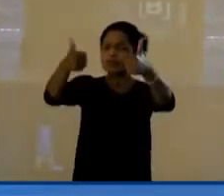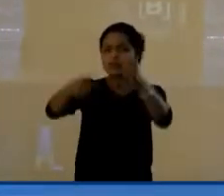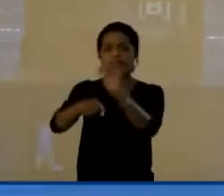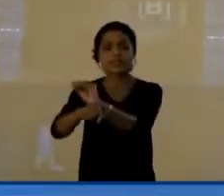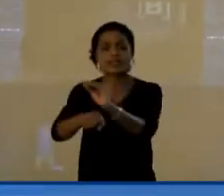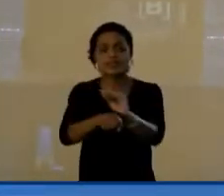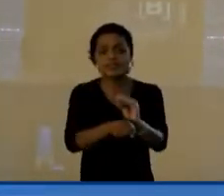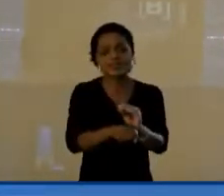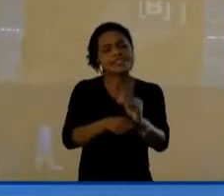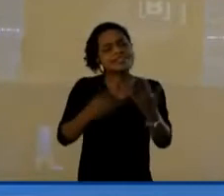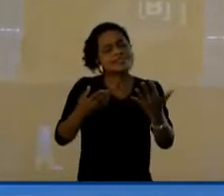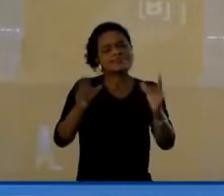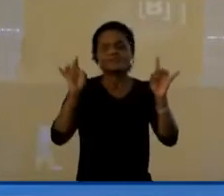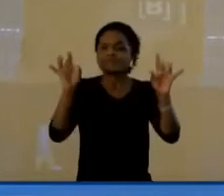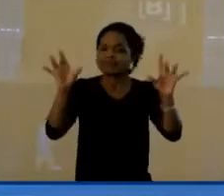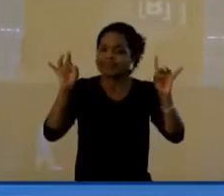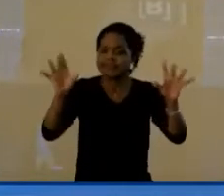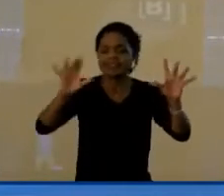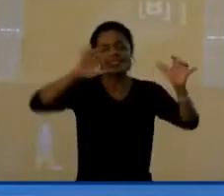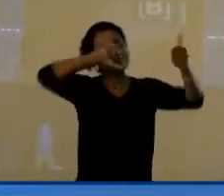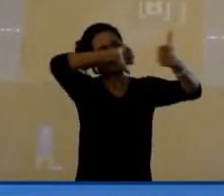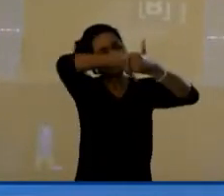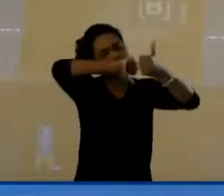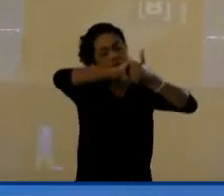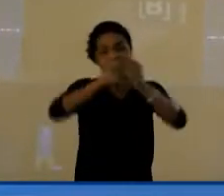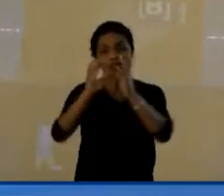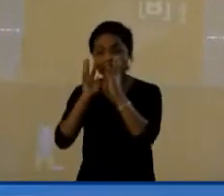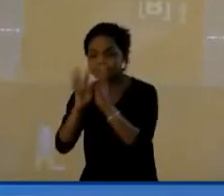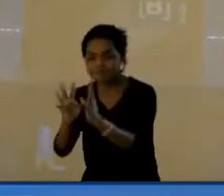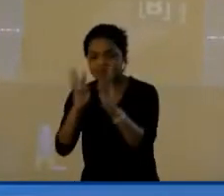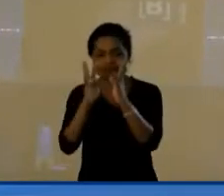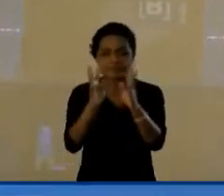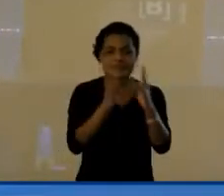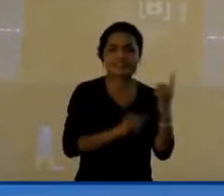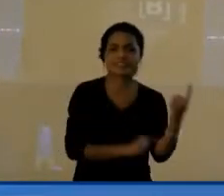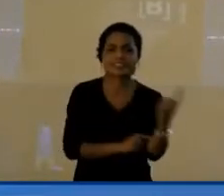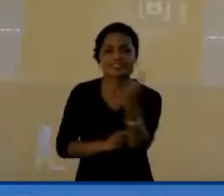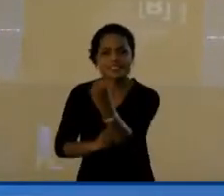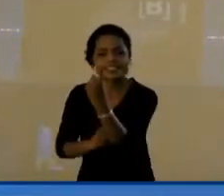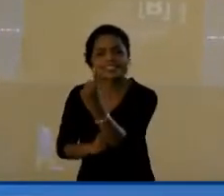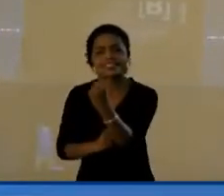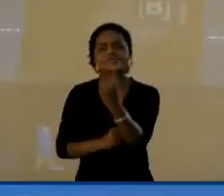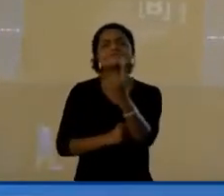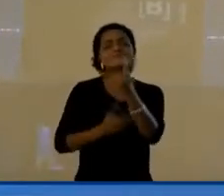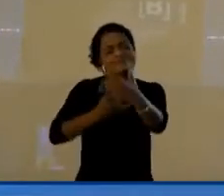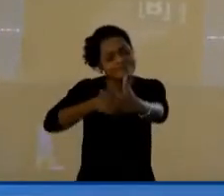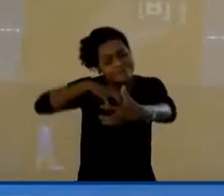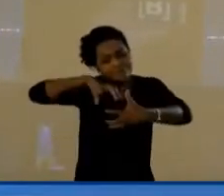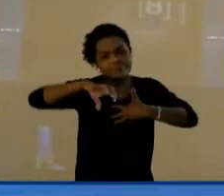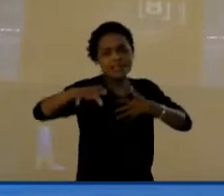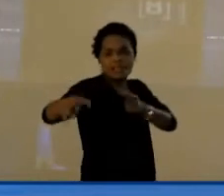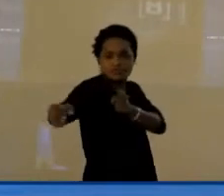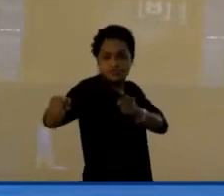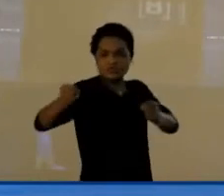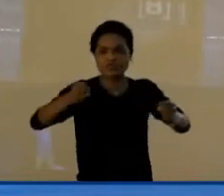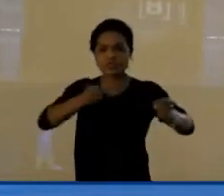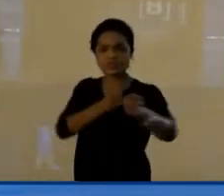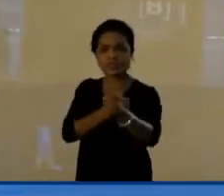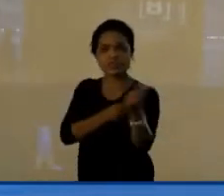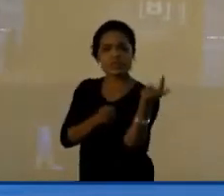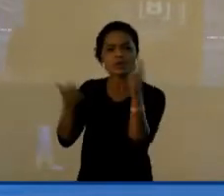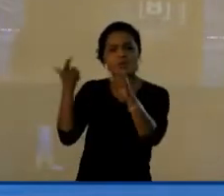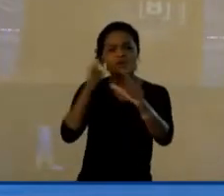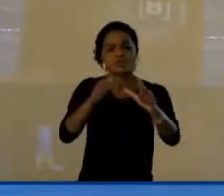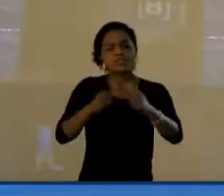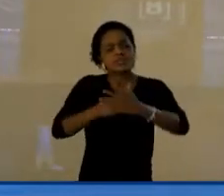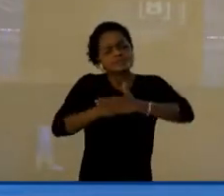de uma maneira extremamente individualizada. De uma maneira muito empática. Saber se colocar no lugar de uma